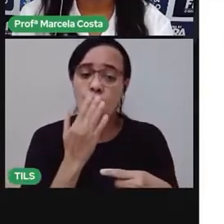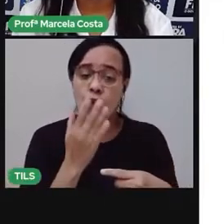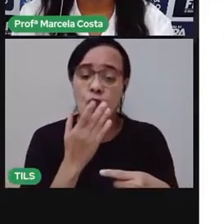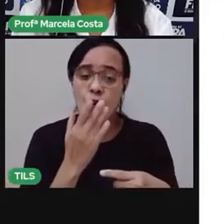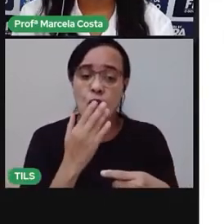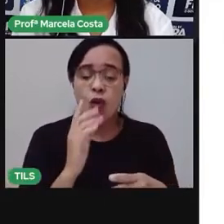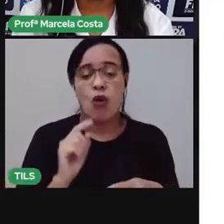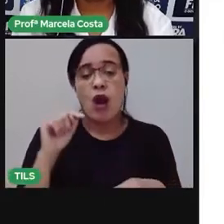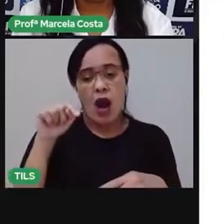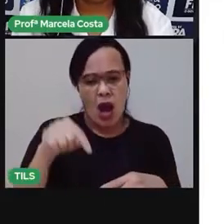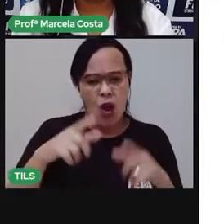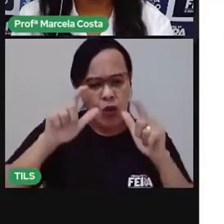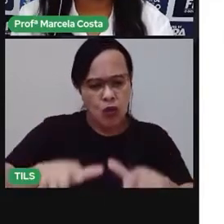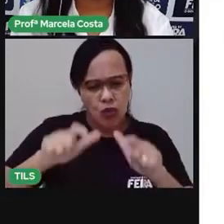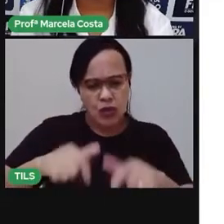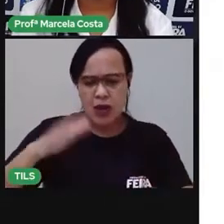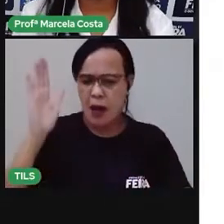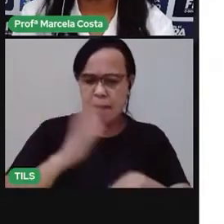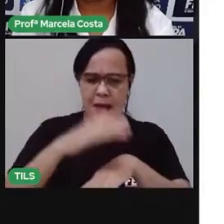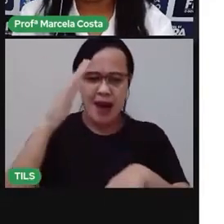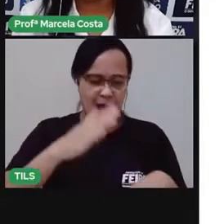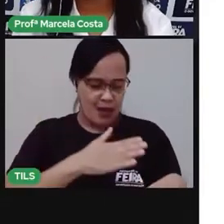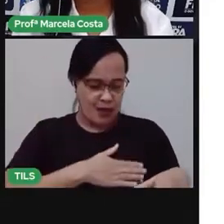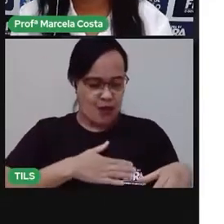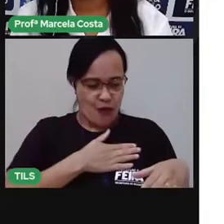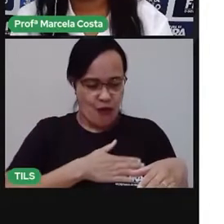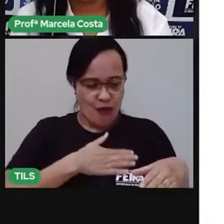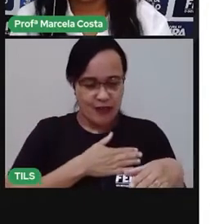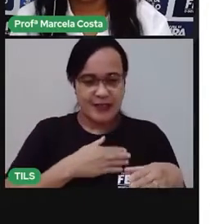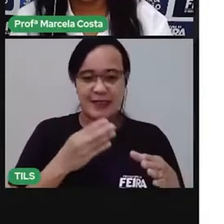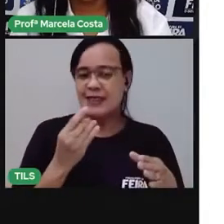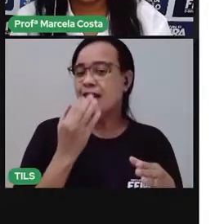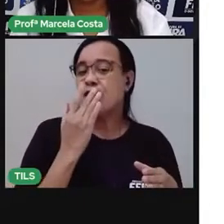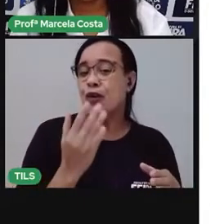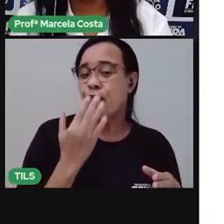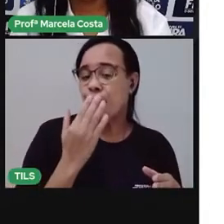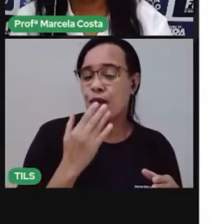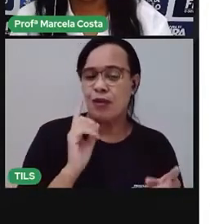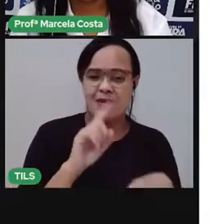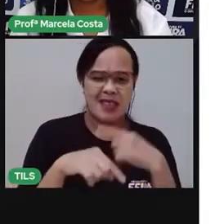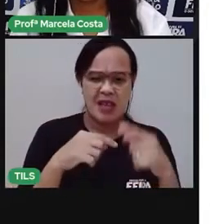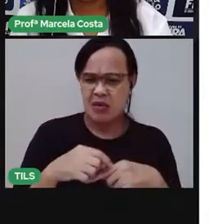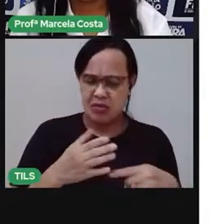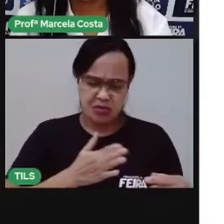ficar. E diga a alguém por que você não gosta de ficar naquele espaço.